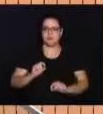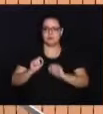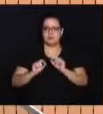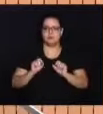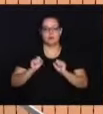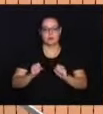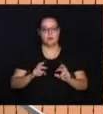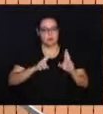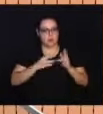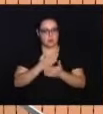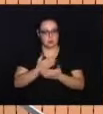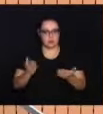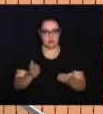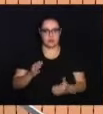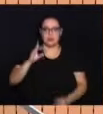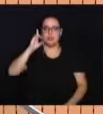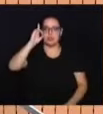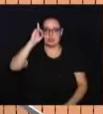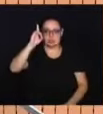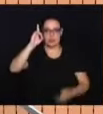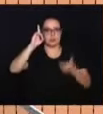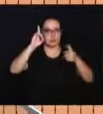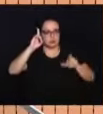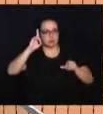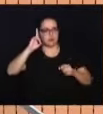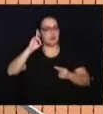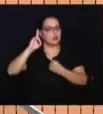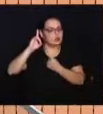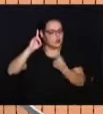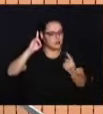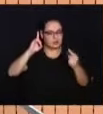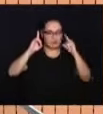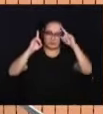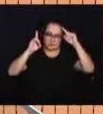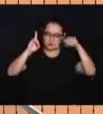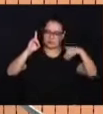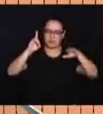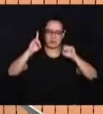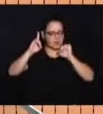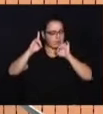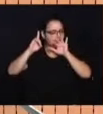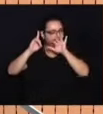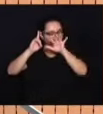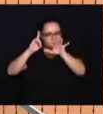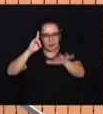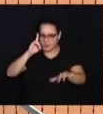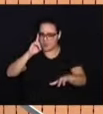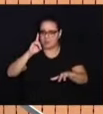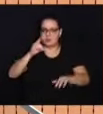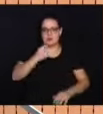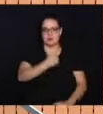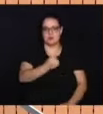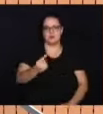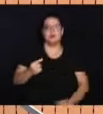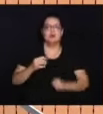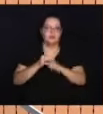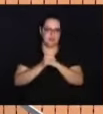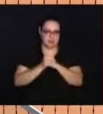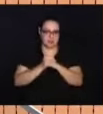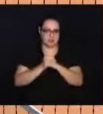E o que eu posso desejar para vocês é que Deus continue cada dia mais abençoando a vida de cada um de vocês.